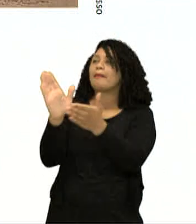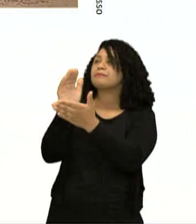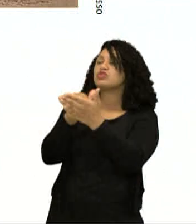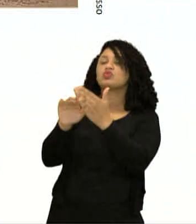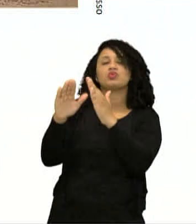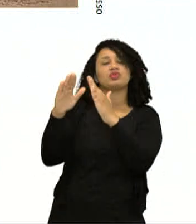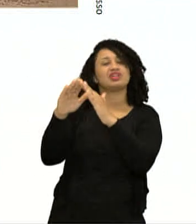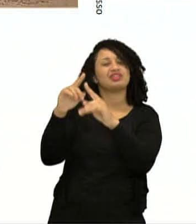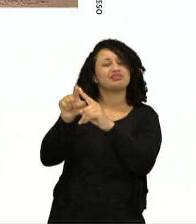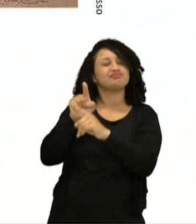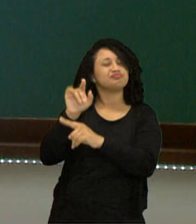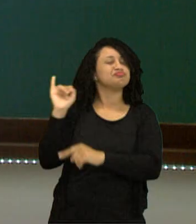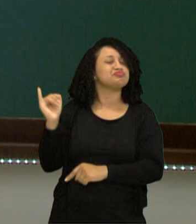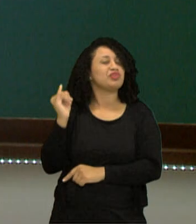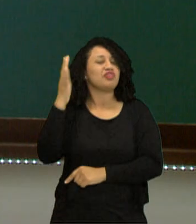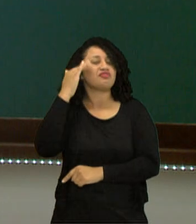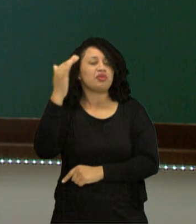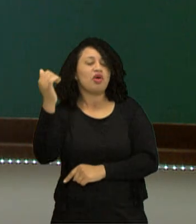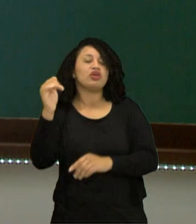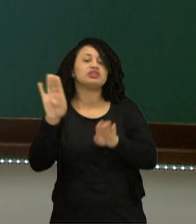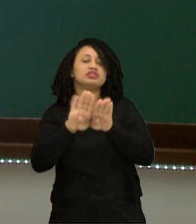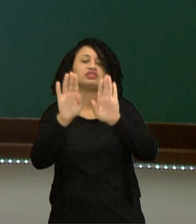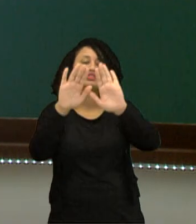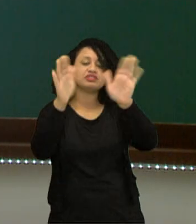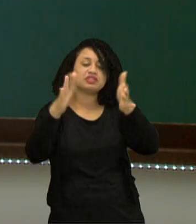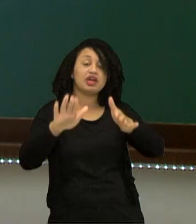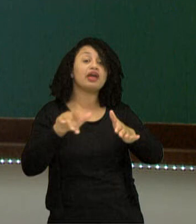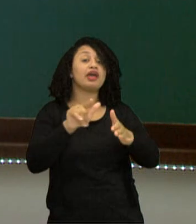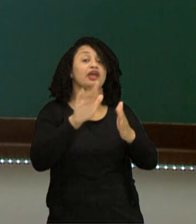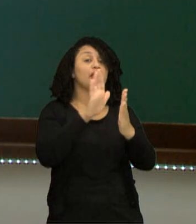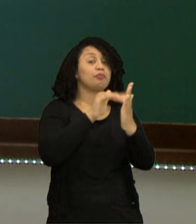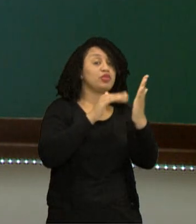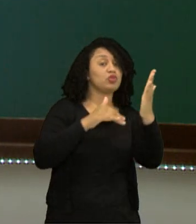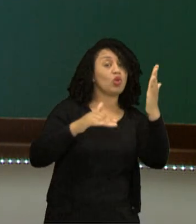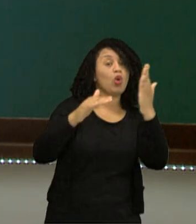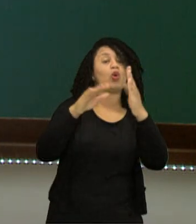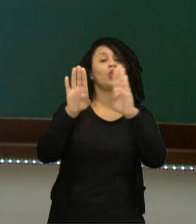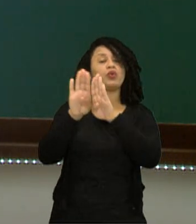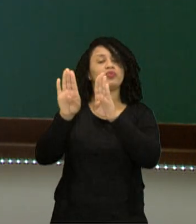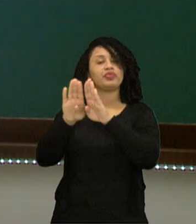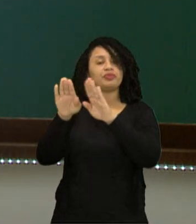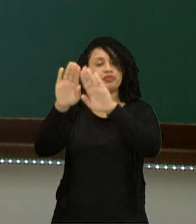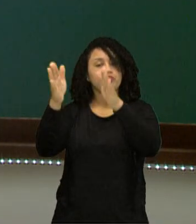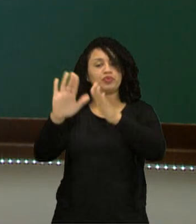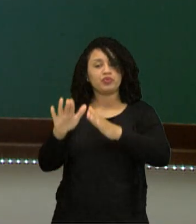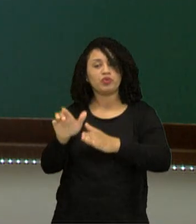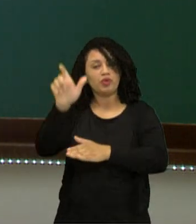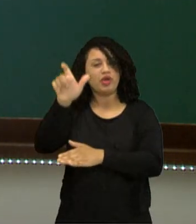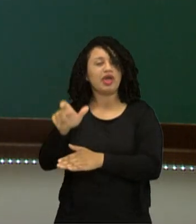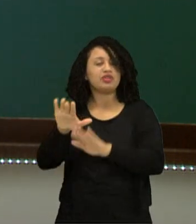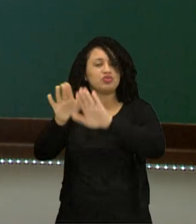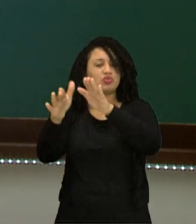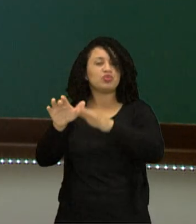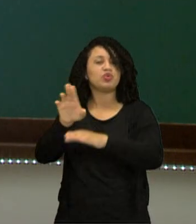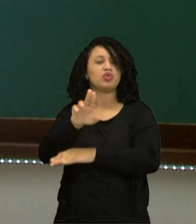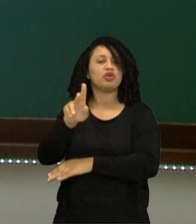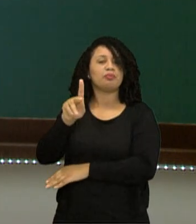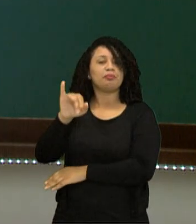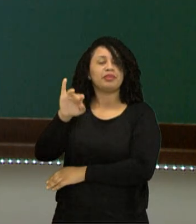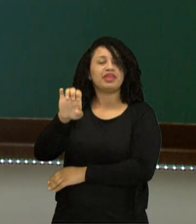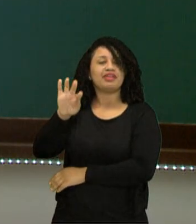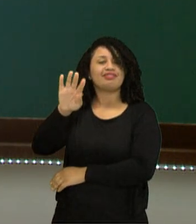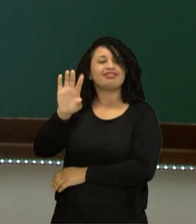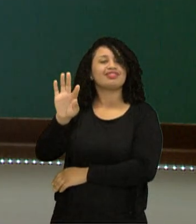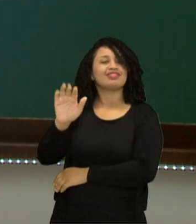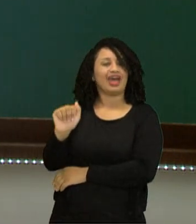ele vai produzir escultura. Então, ele tanto é pintor como escultor. A Pietá, uma escultura perfeita. Davi,